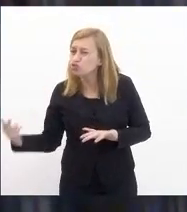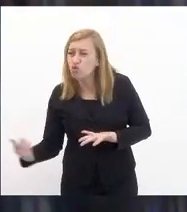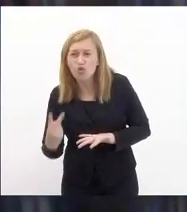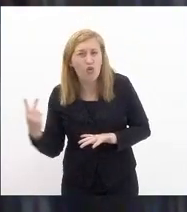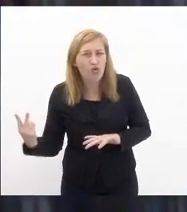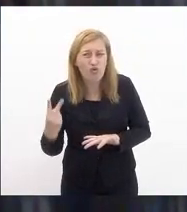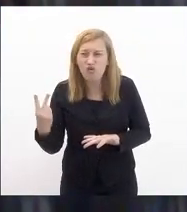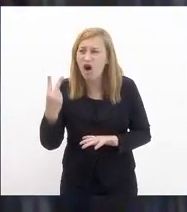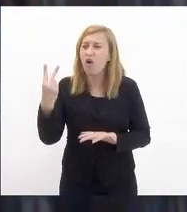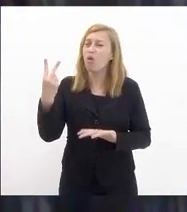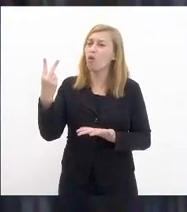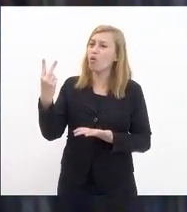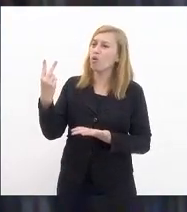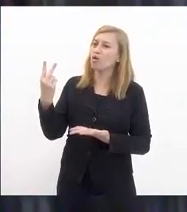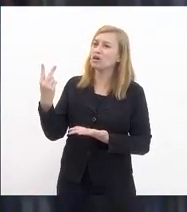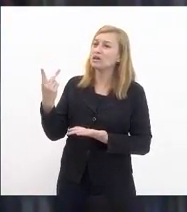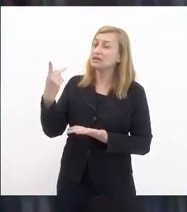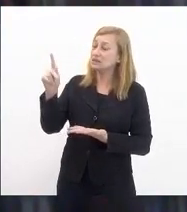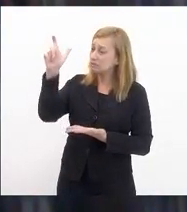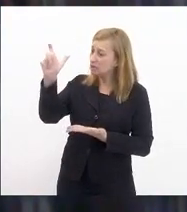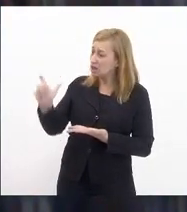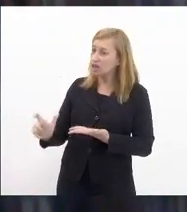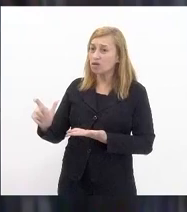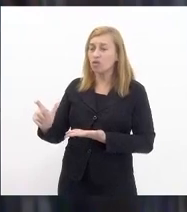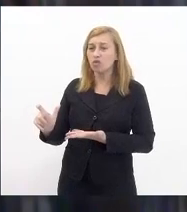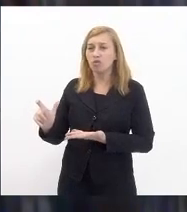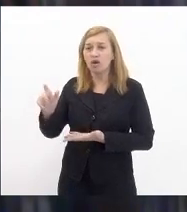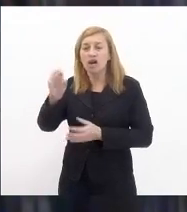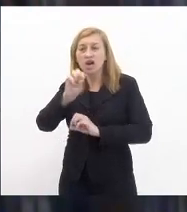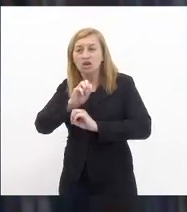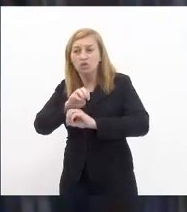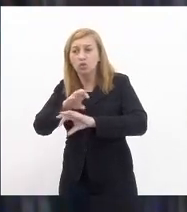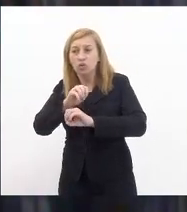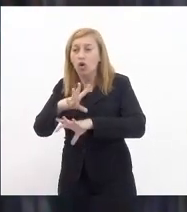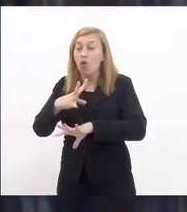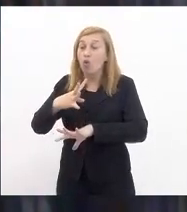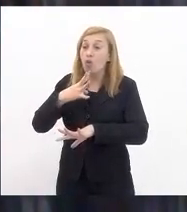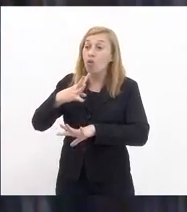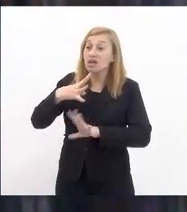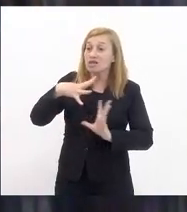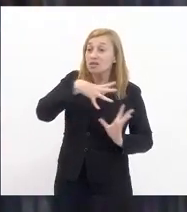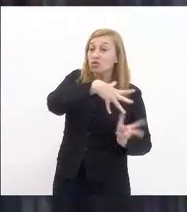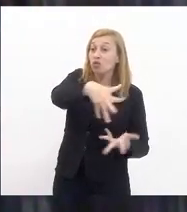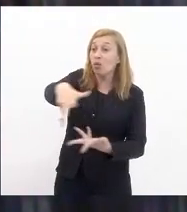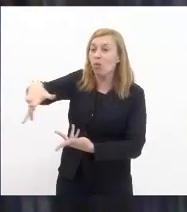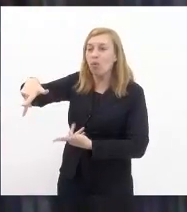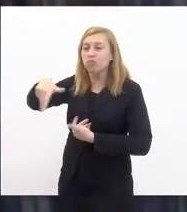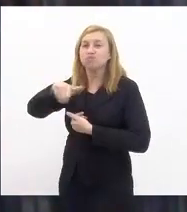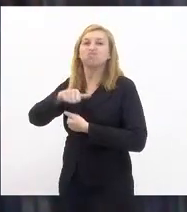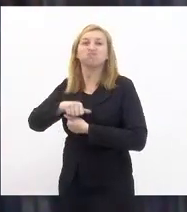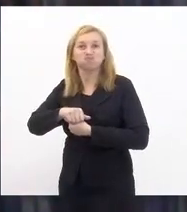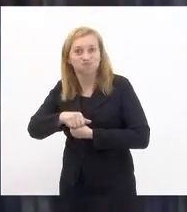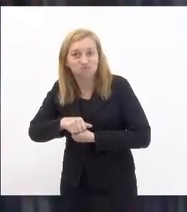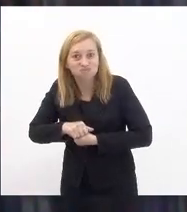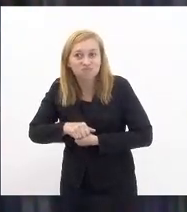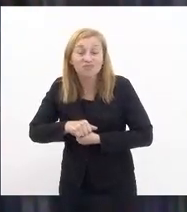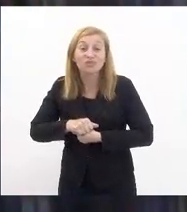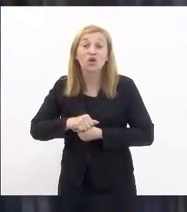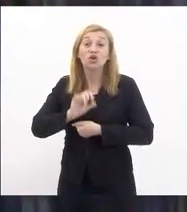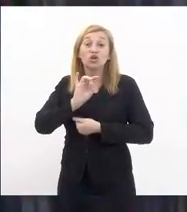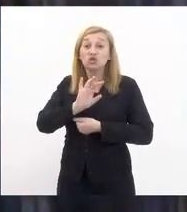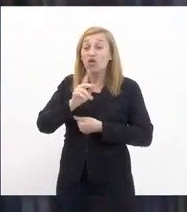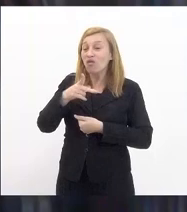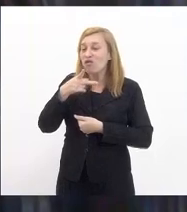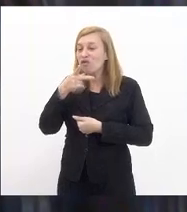dele como educador reconhecido no mundo todo basta dizer